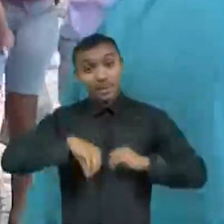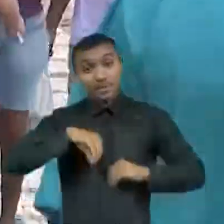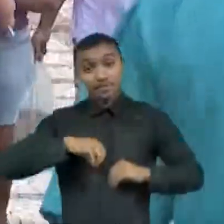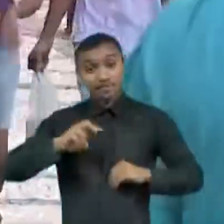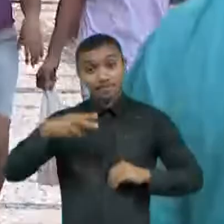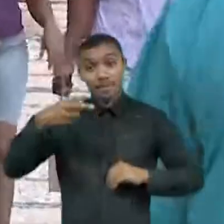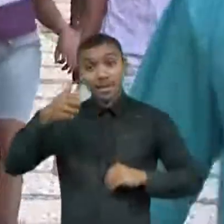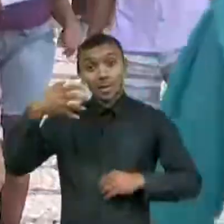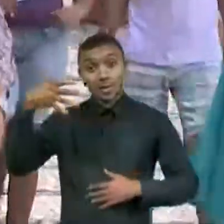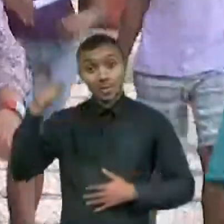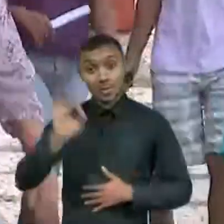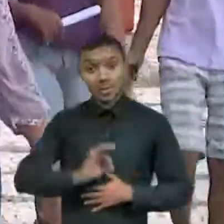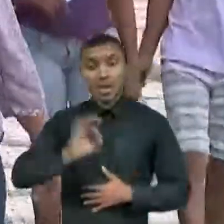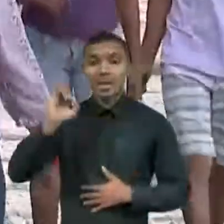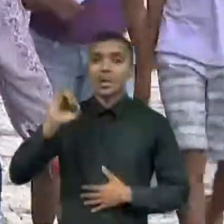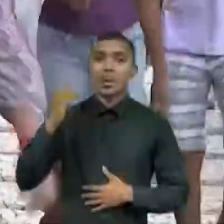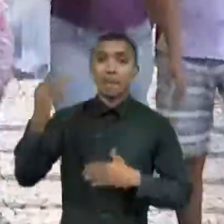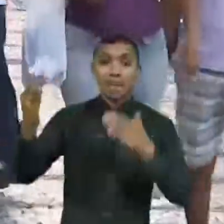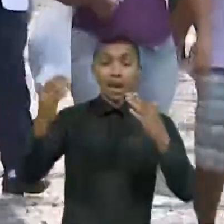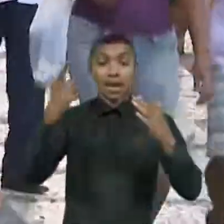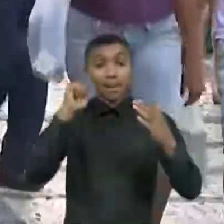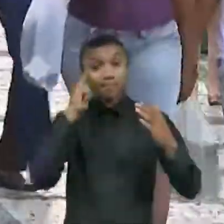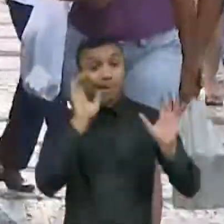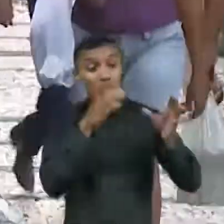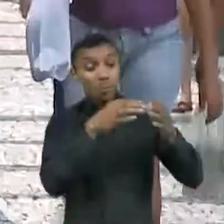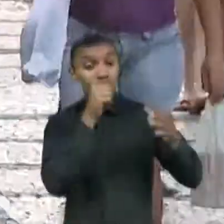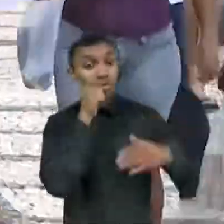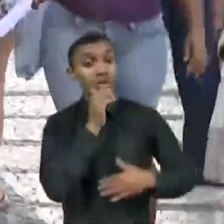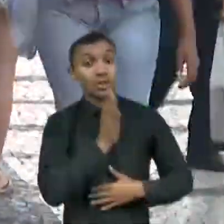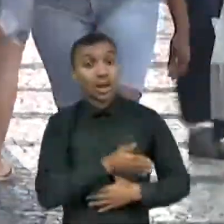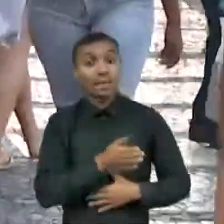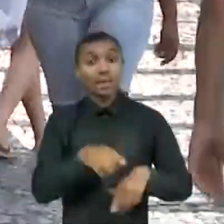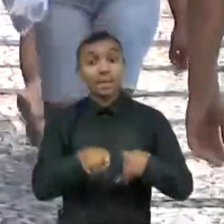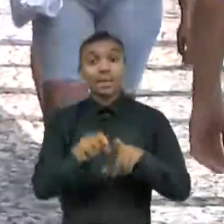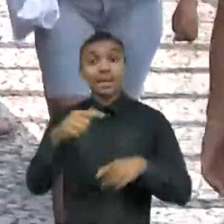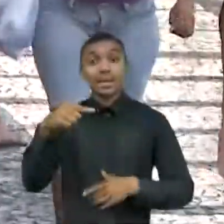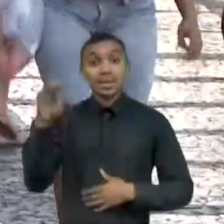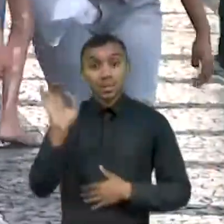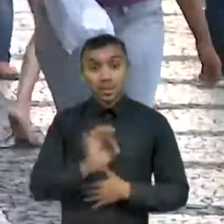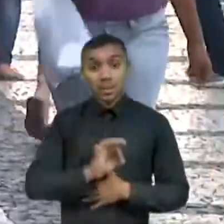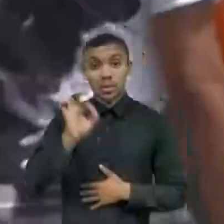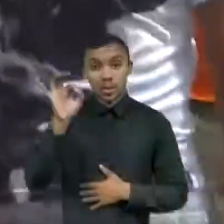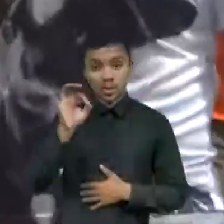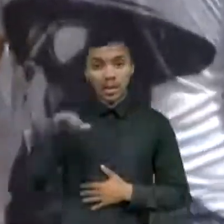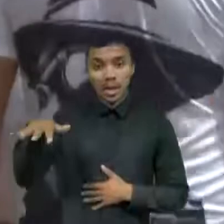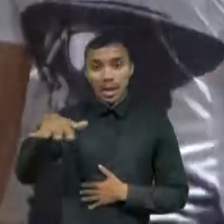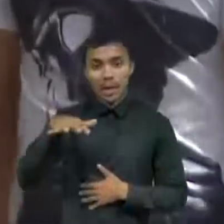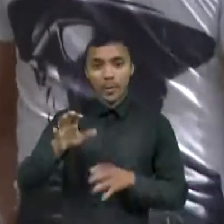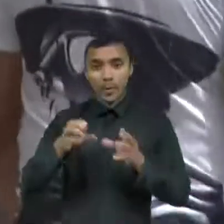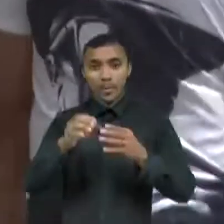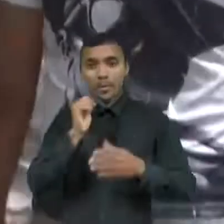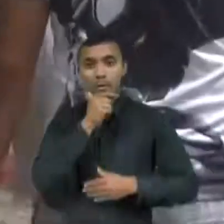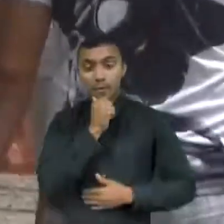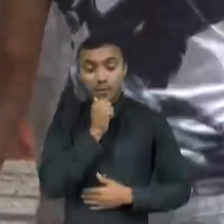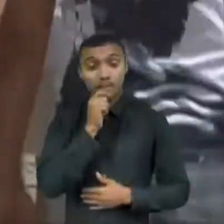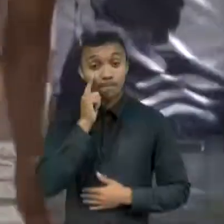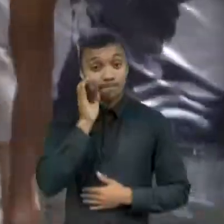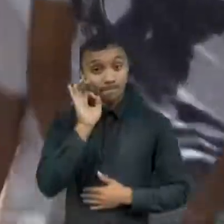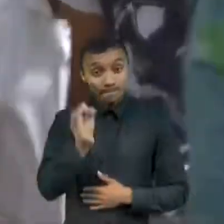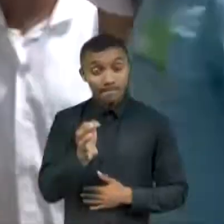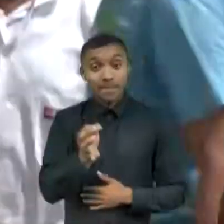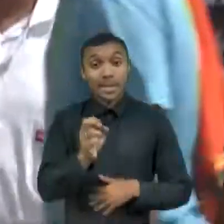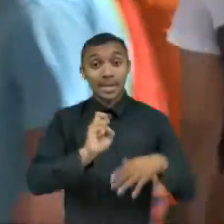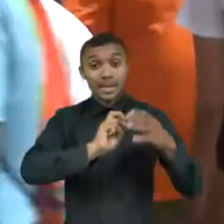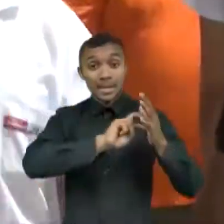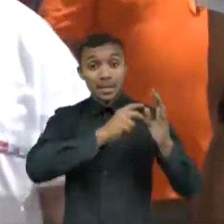em relação apenas às mulheres, e é de 7% em relação ao público masculino. Isso pode estar atrelado a uma série de